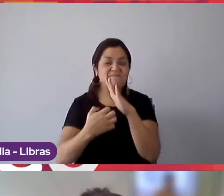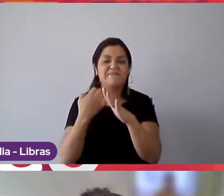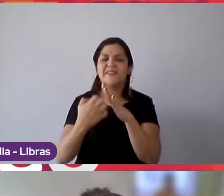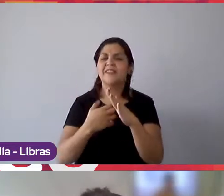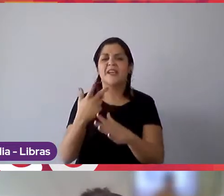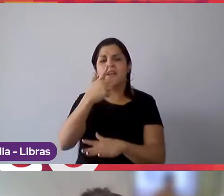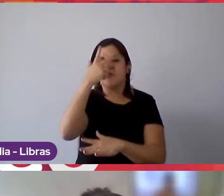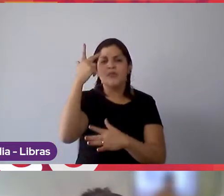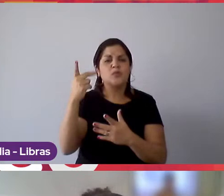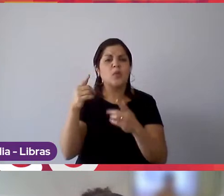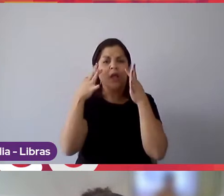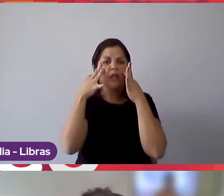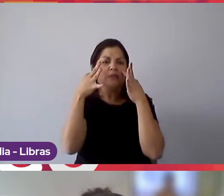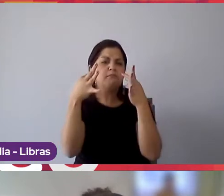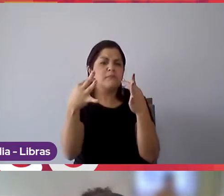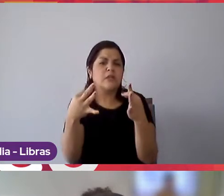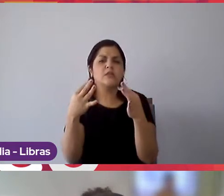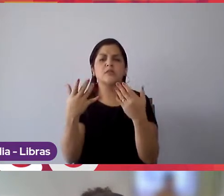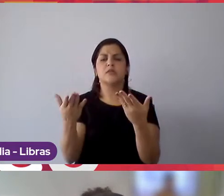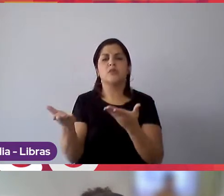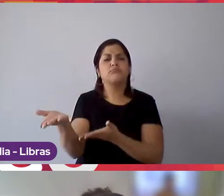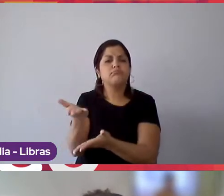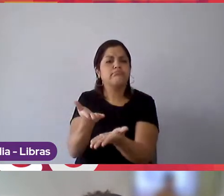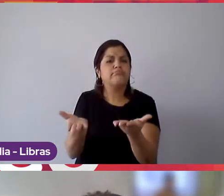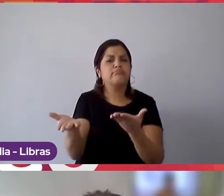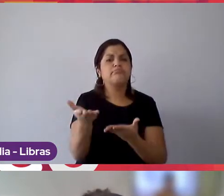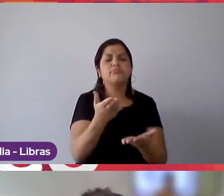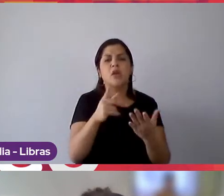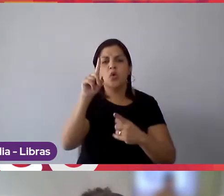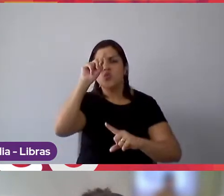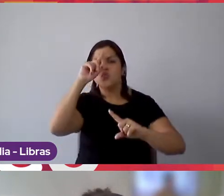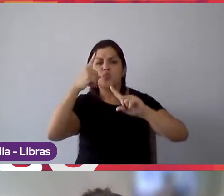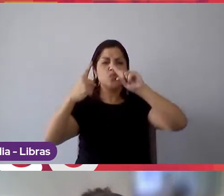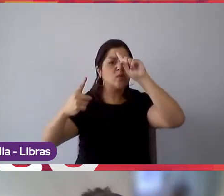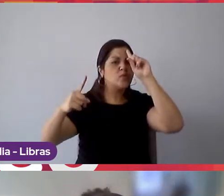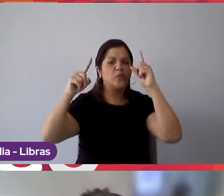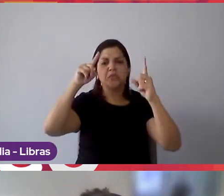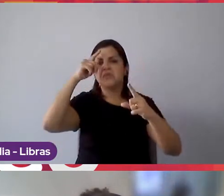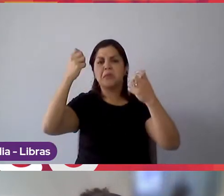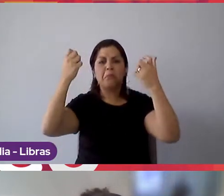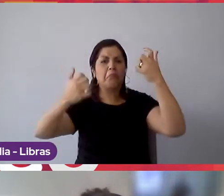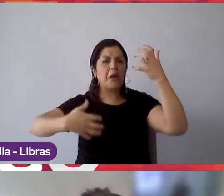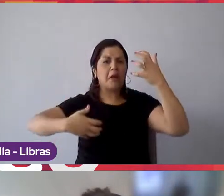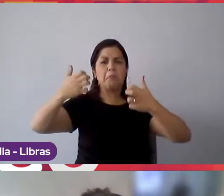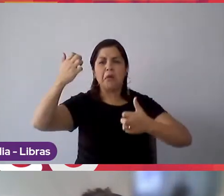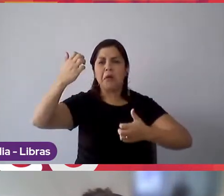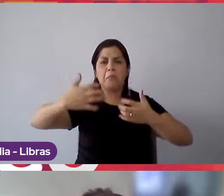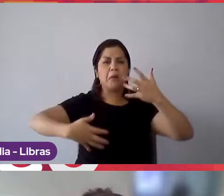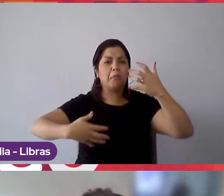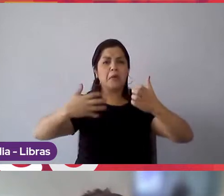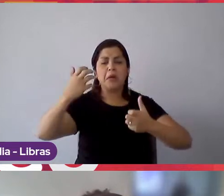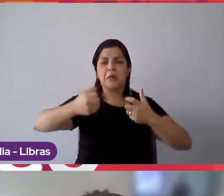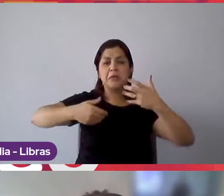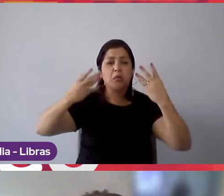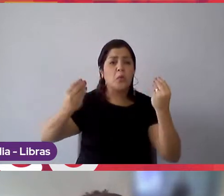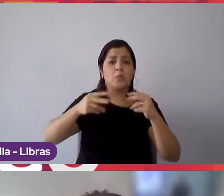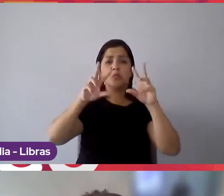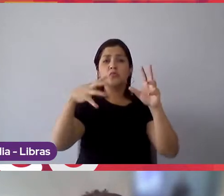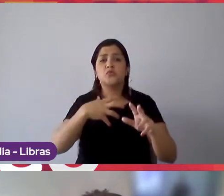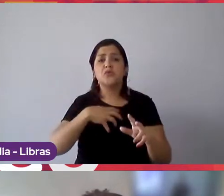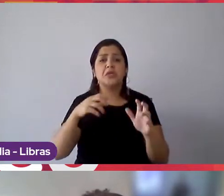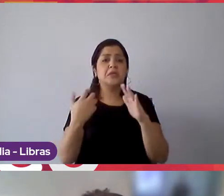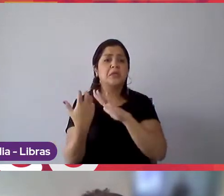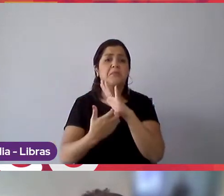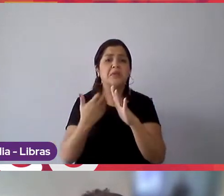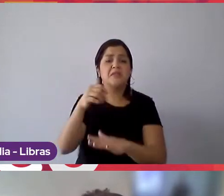atencioso, tirando dúvidas durante o processo, explicando muito bem sobre a empresa, sobre